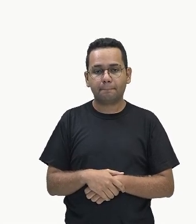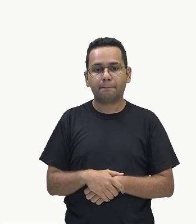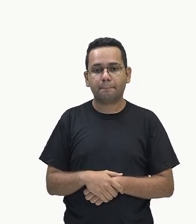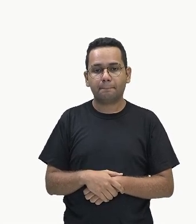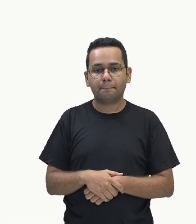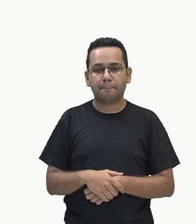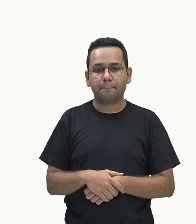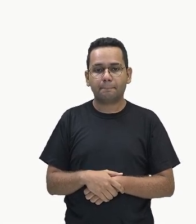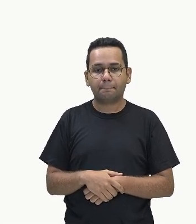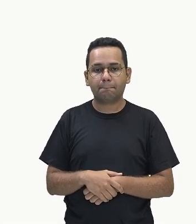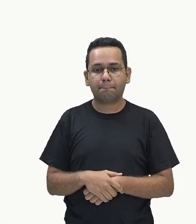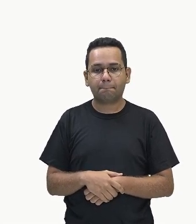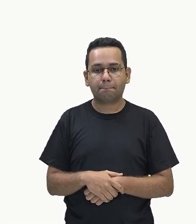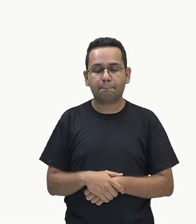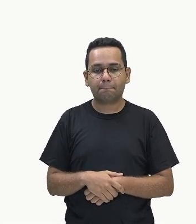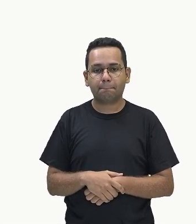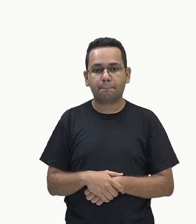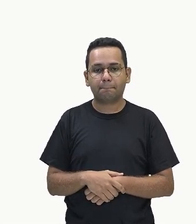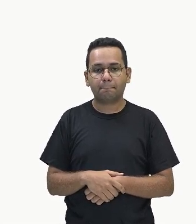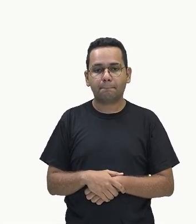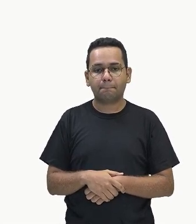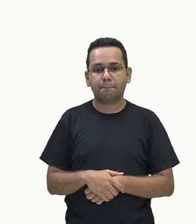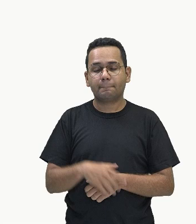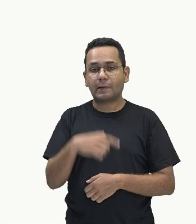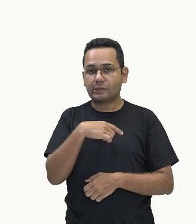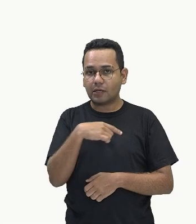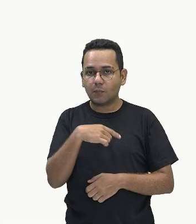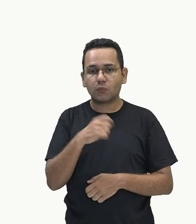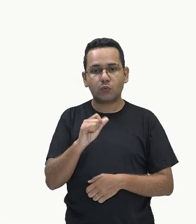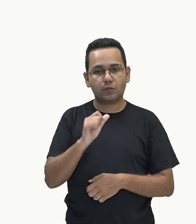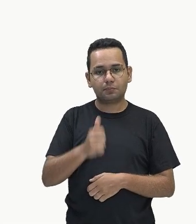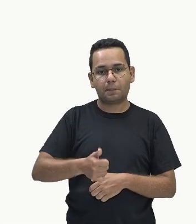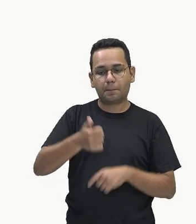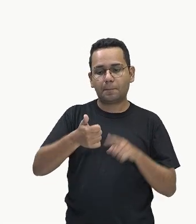ou de colunas,